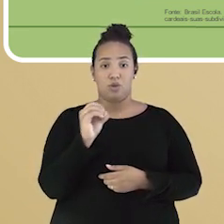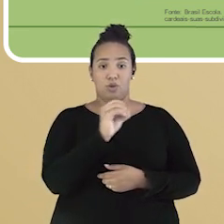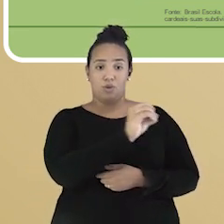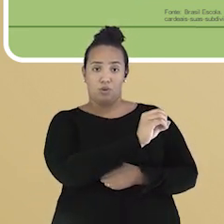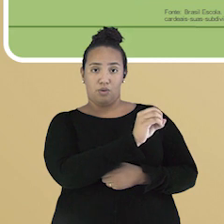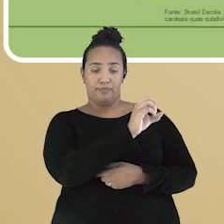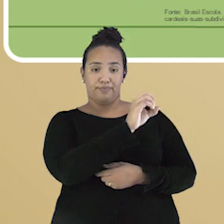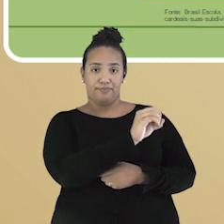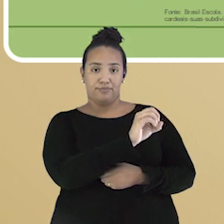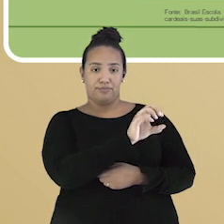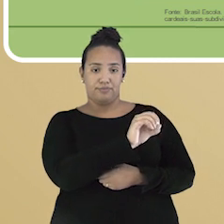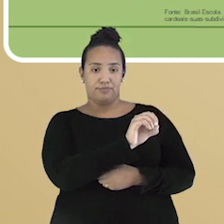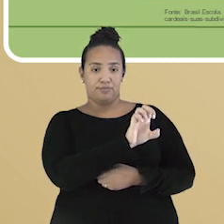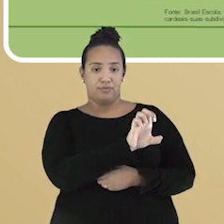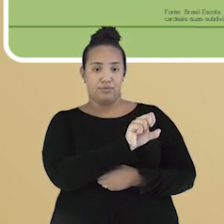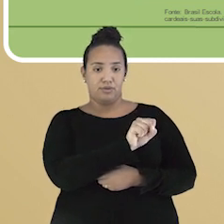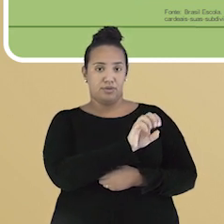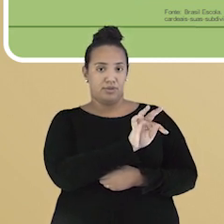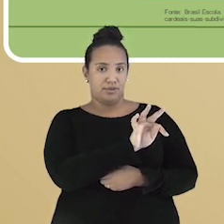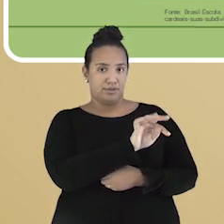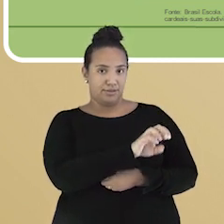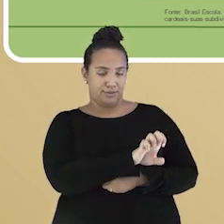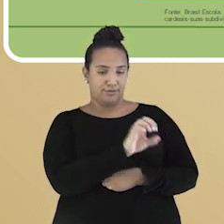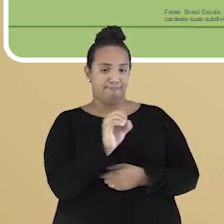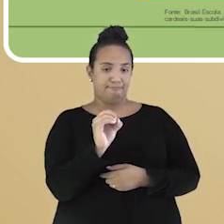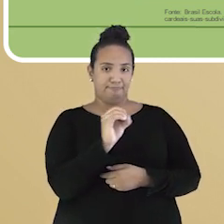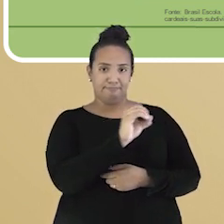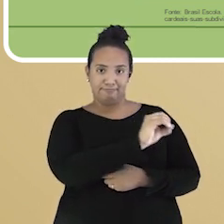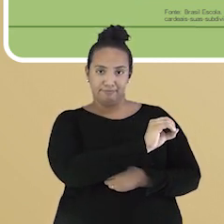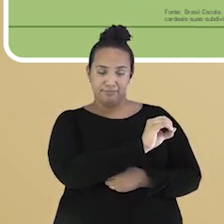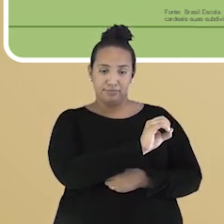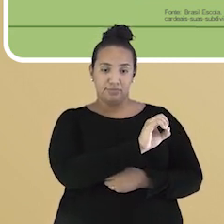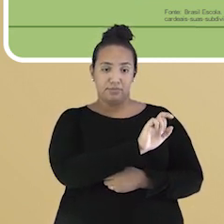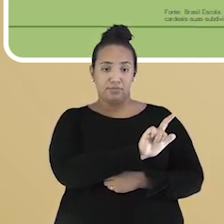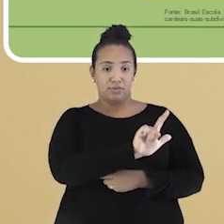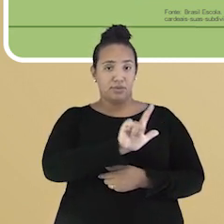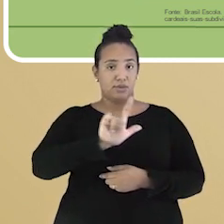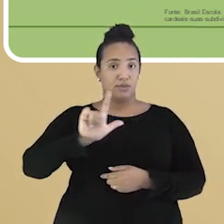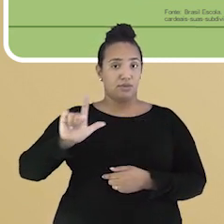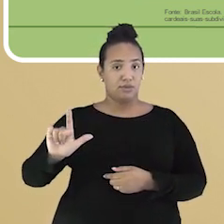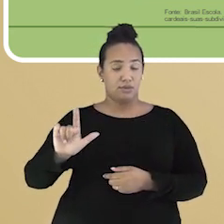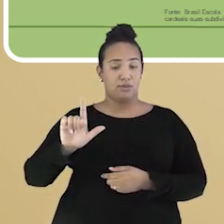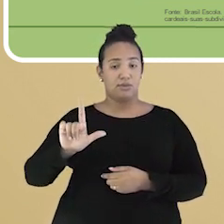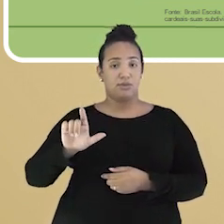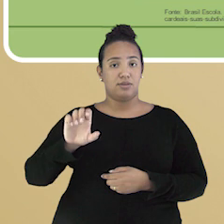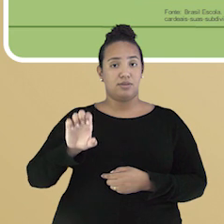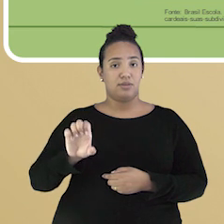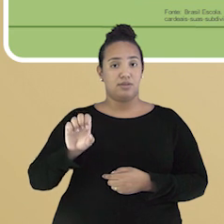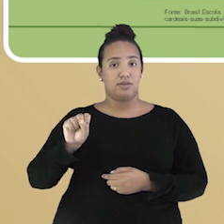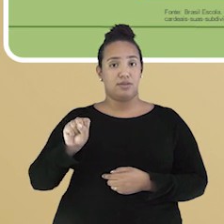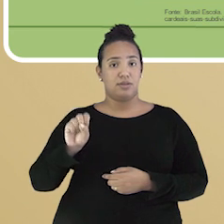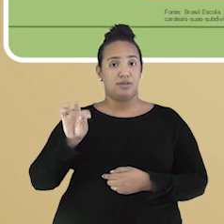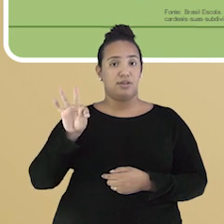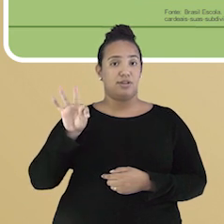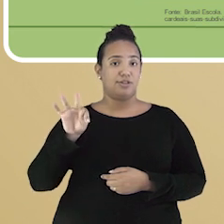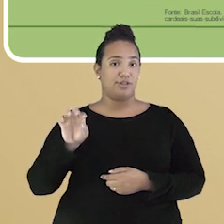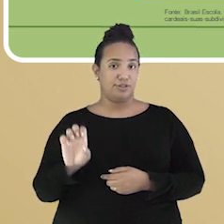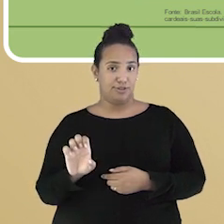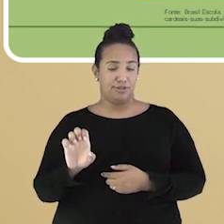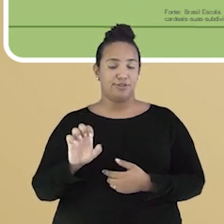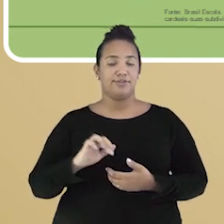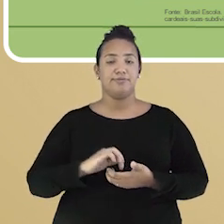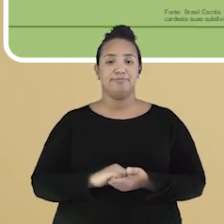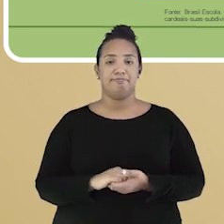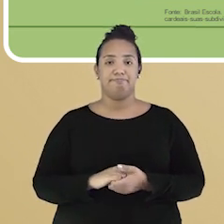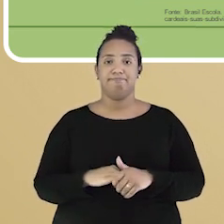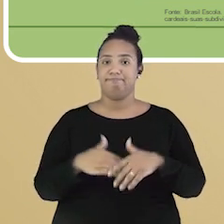O, de oeste. E por fim, ao lado direito, nós temos a letra L, de leste.